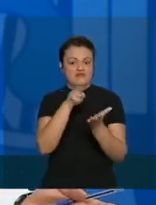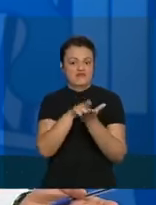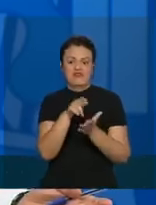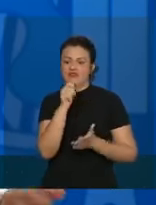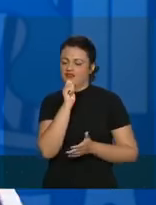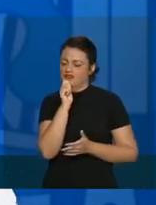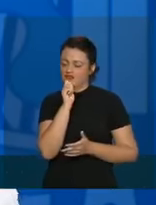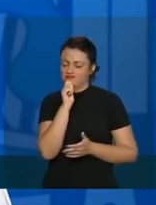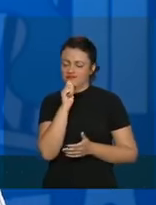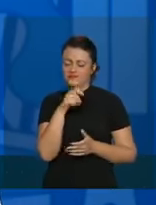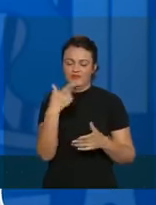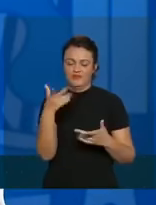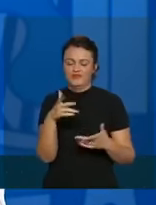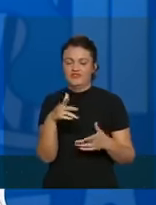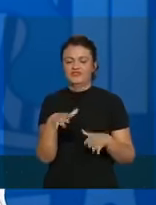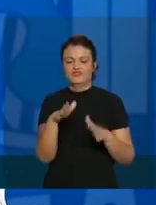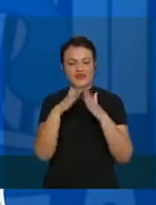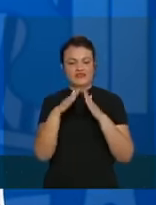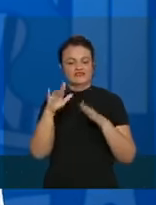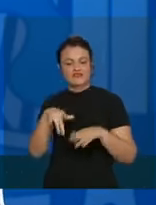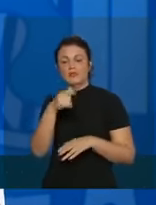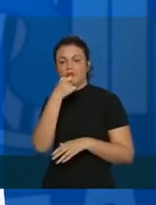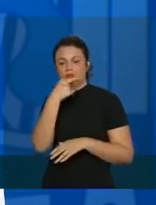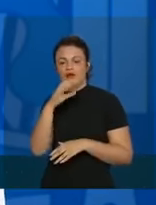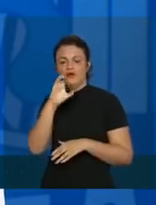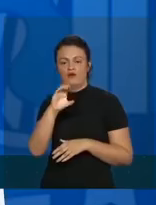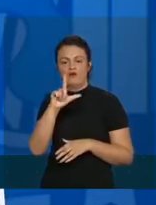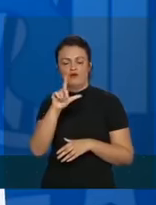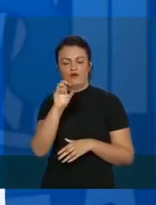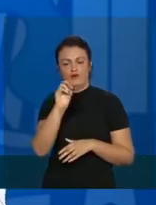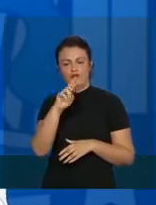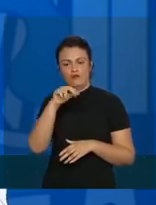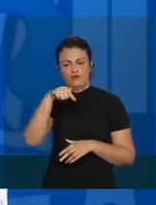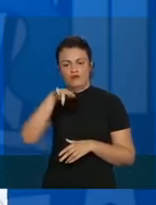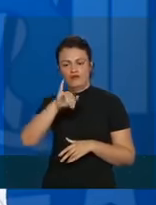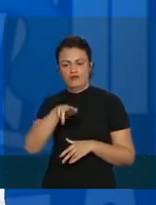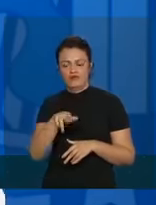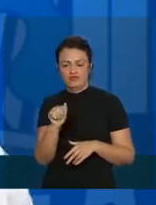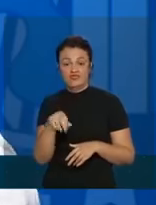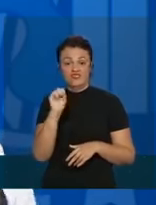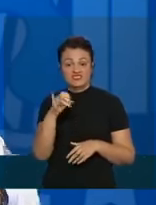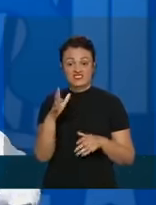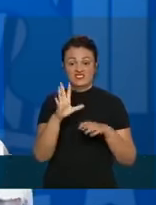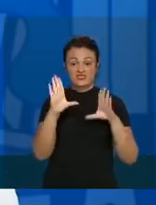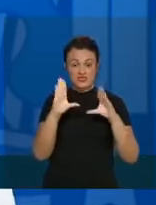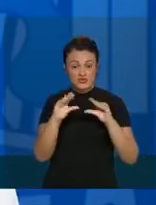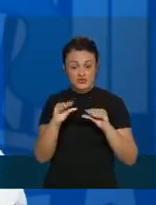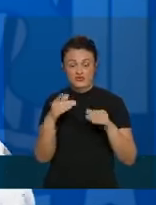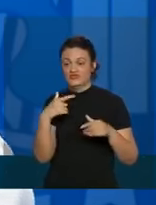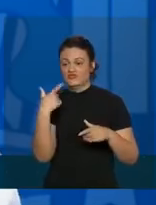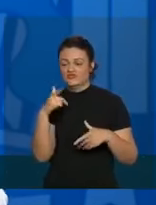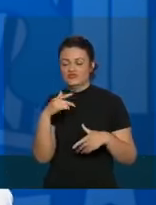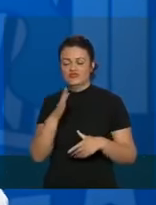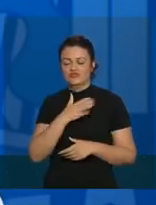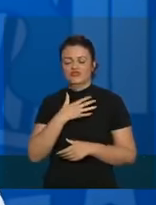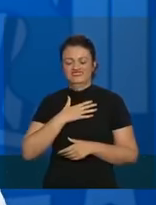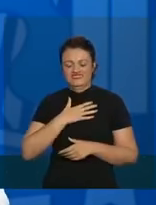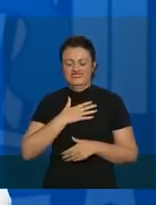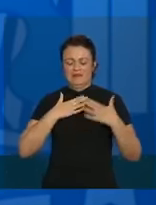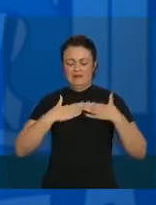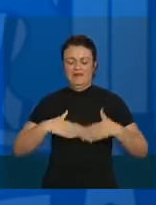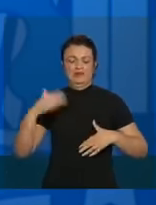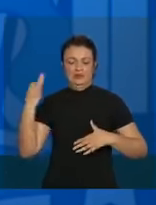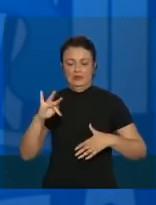preventivamente, então você vai ficar aqui, vai tomar essa cloroquina, se você tiver de noite, acordar com arritmia, com dor no peito,